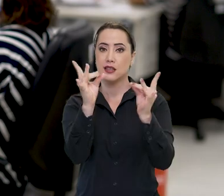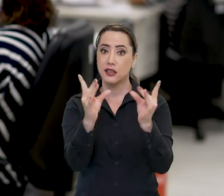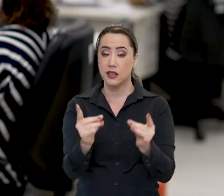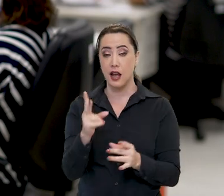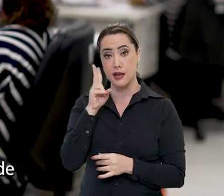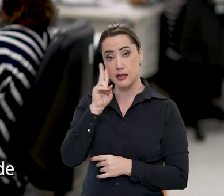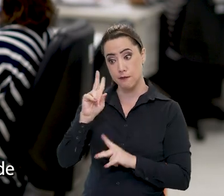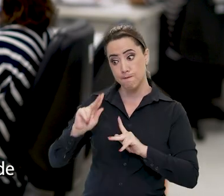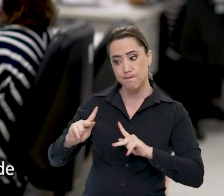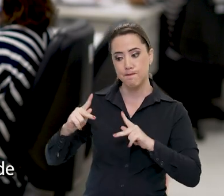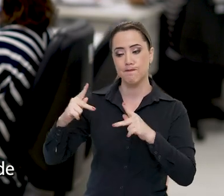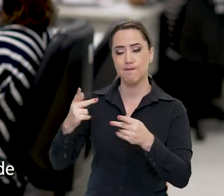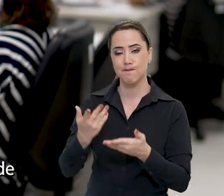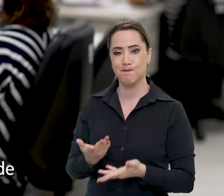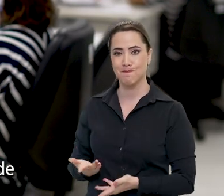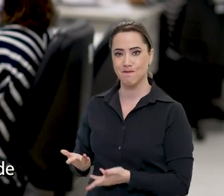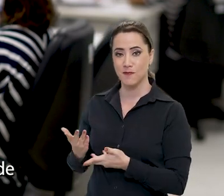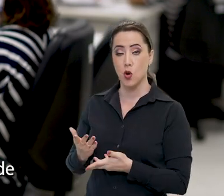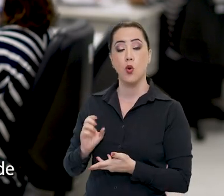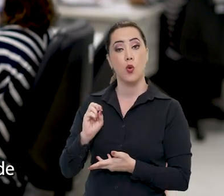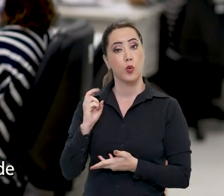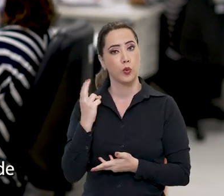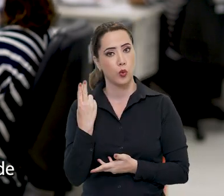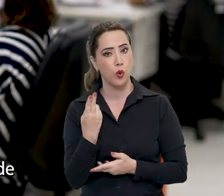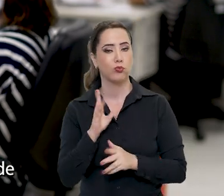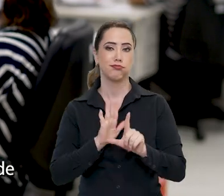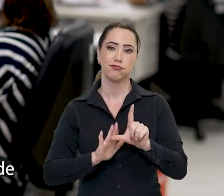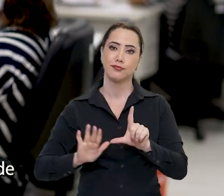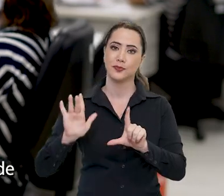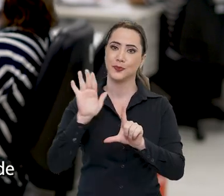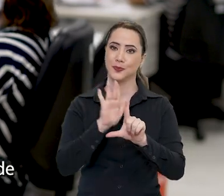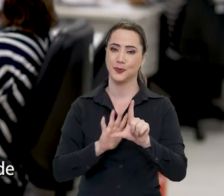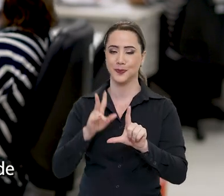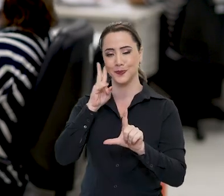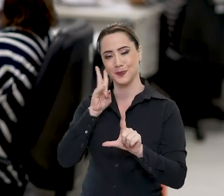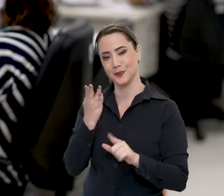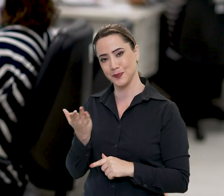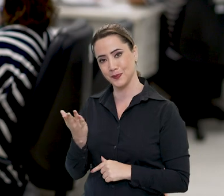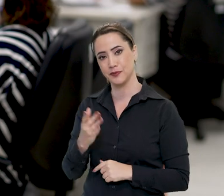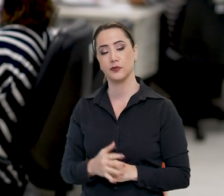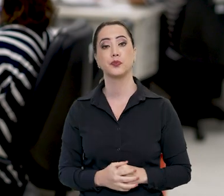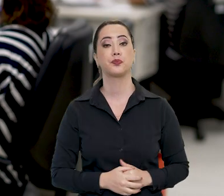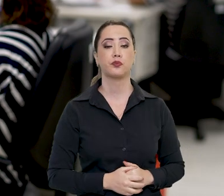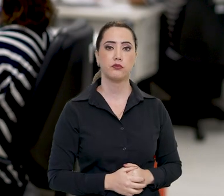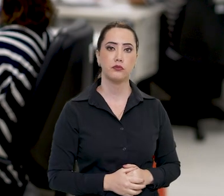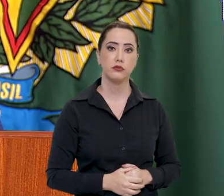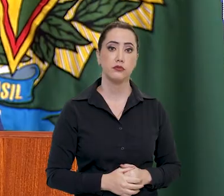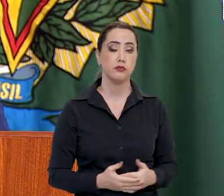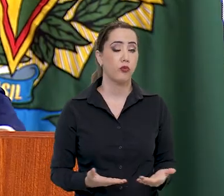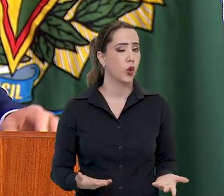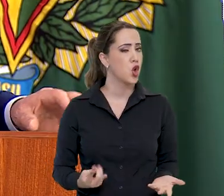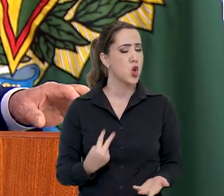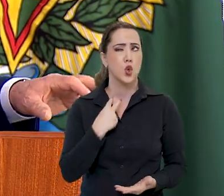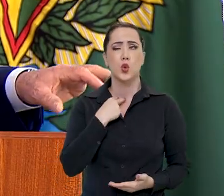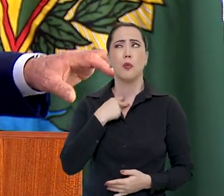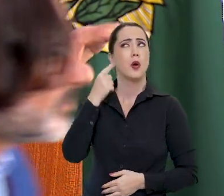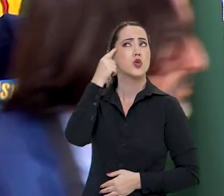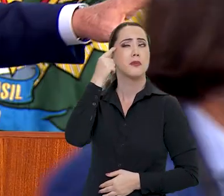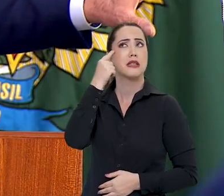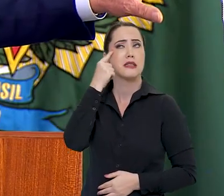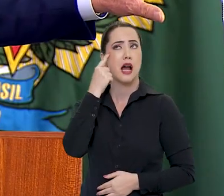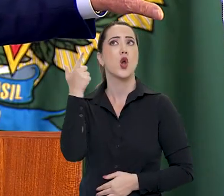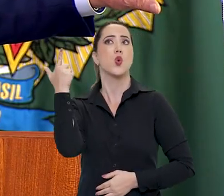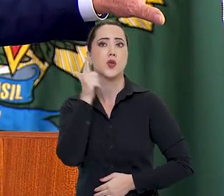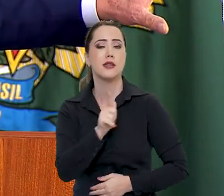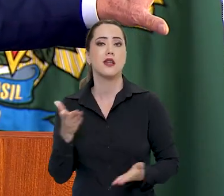Para mais detalhes, acesse gov.br barra planalto ou o QR Code que aparece aqui na tela. Não pense que